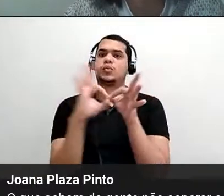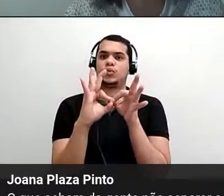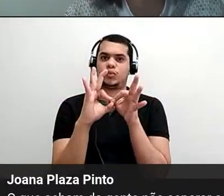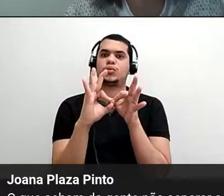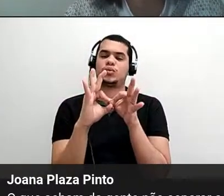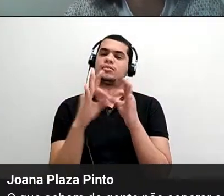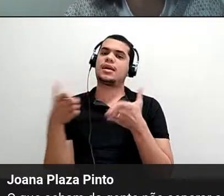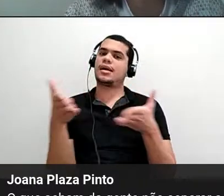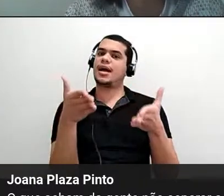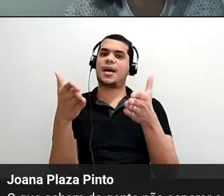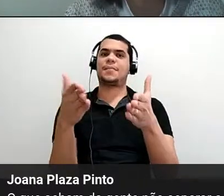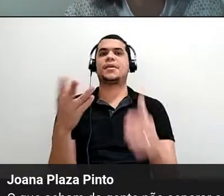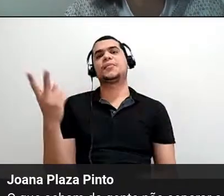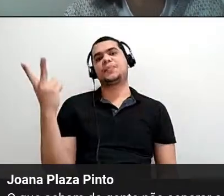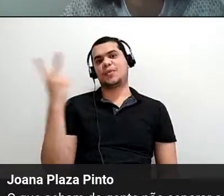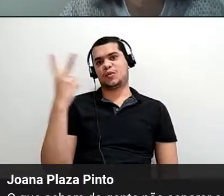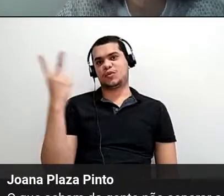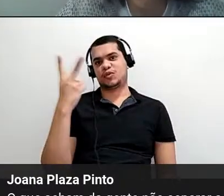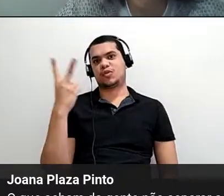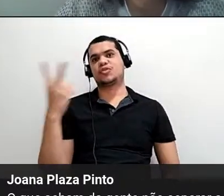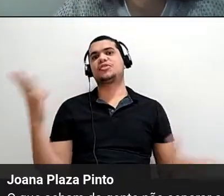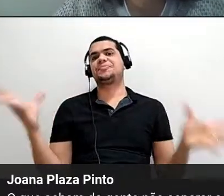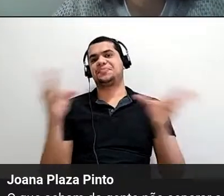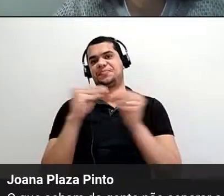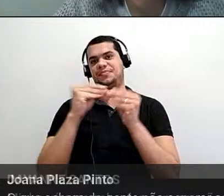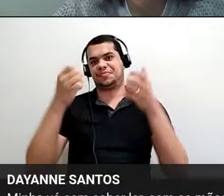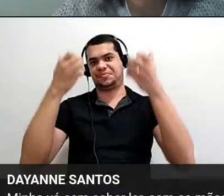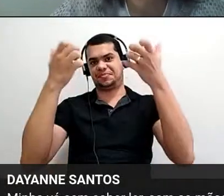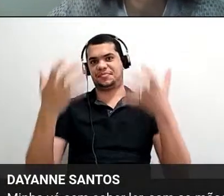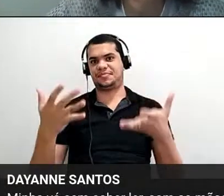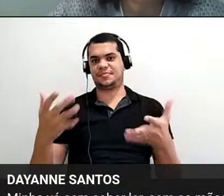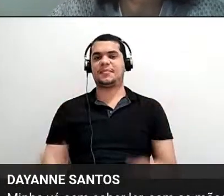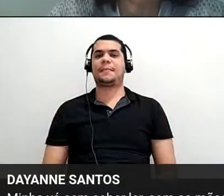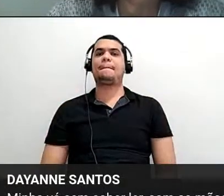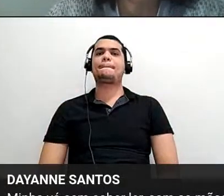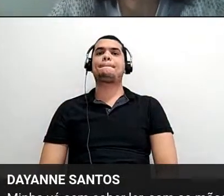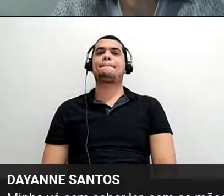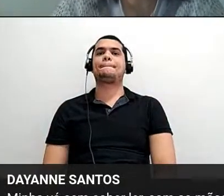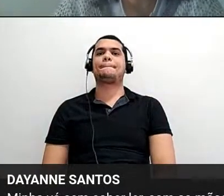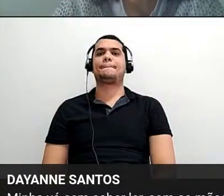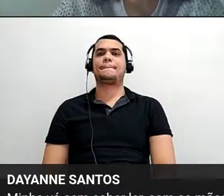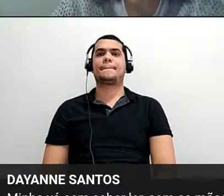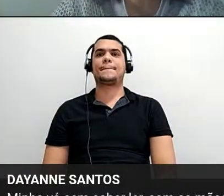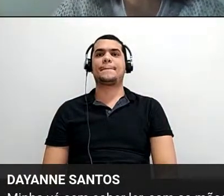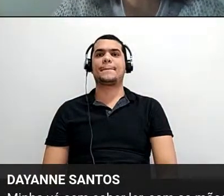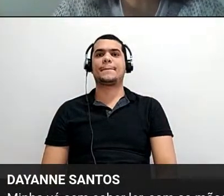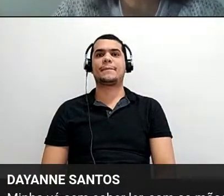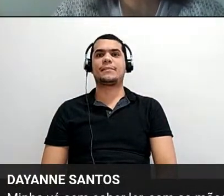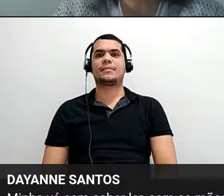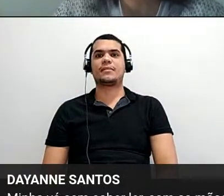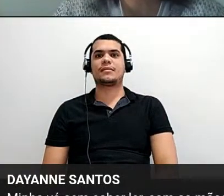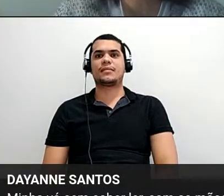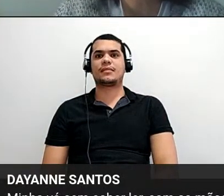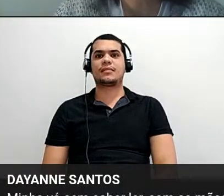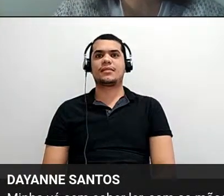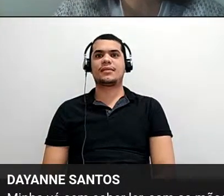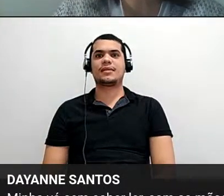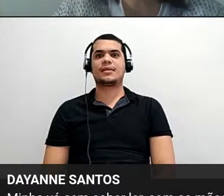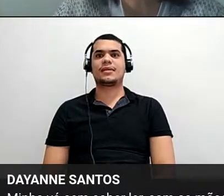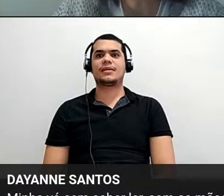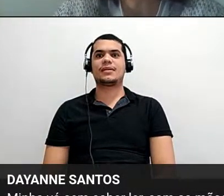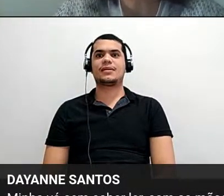que foi o caminho que você trouxe, né? É, eu acho que é uma ideia junta mesmo.